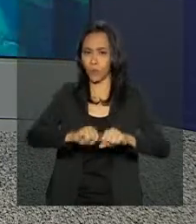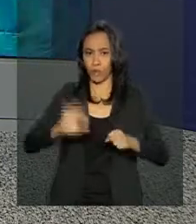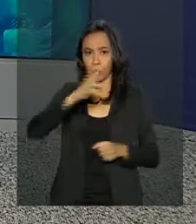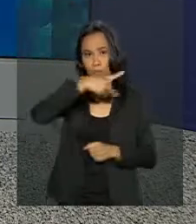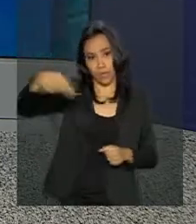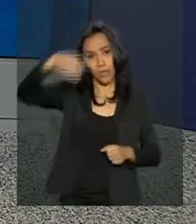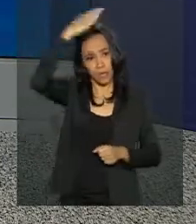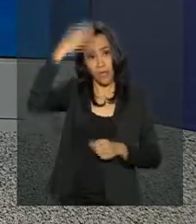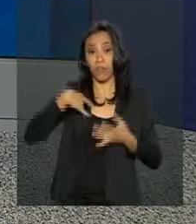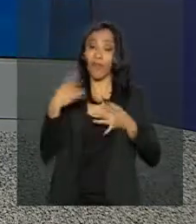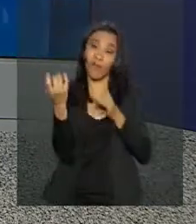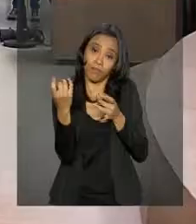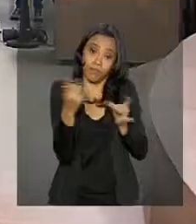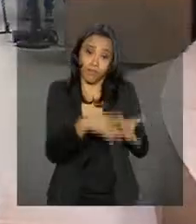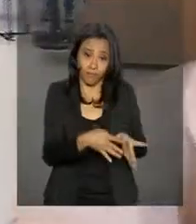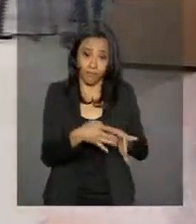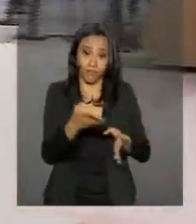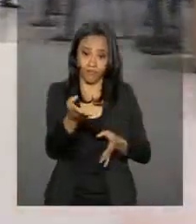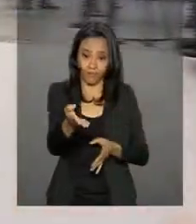1º de janeiro.